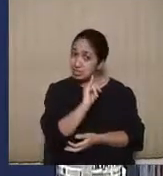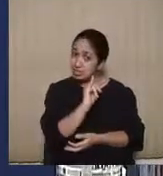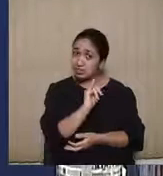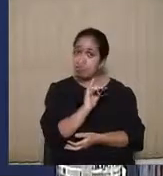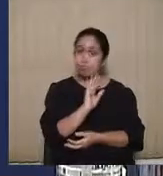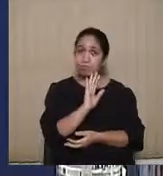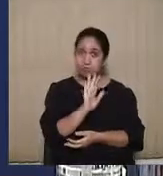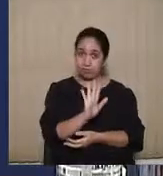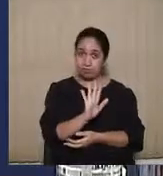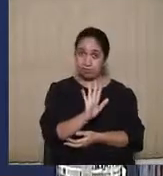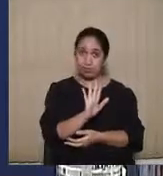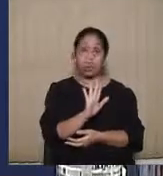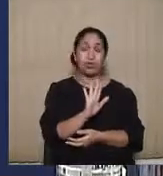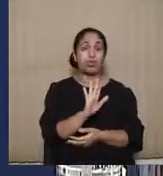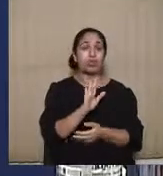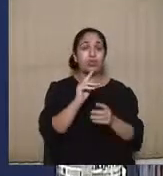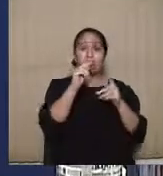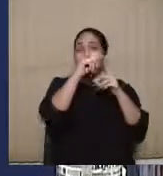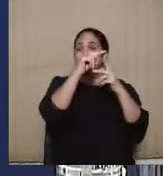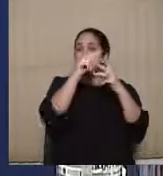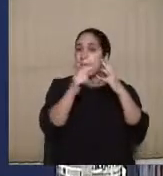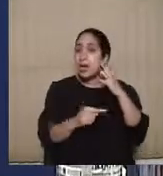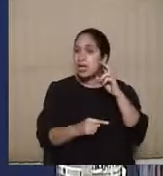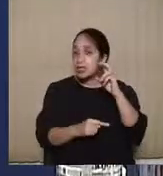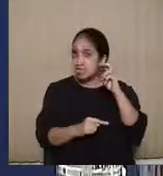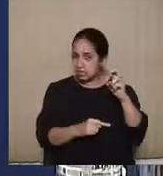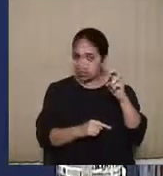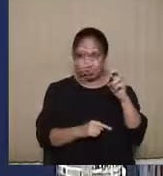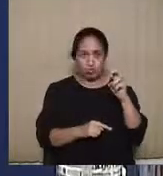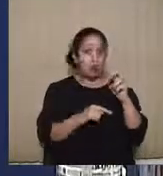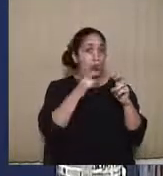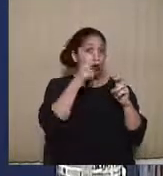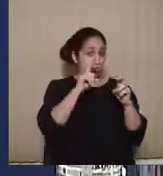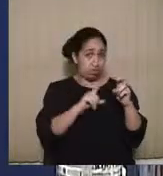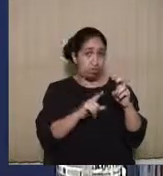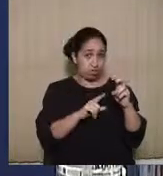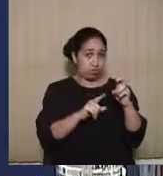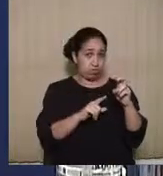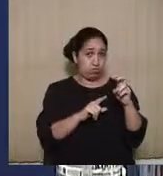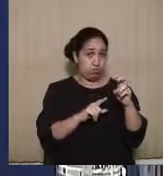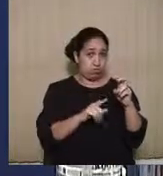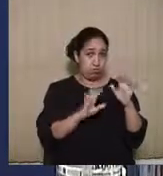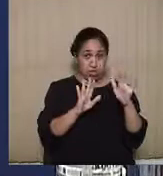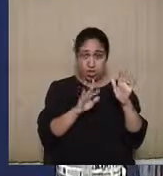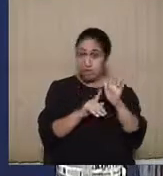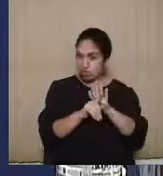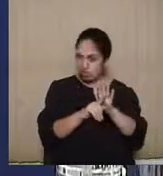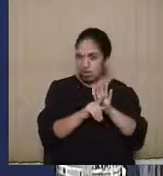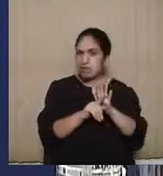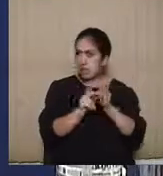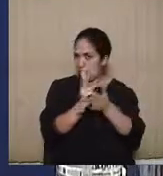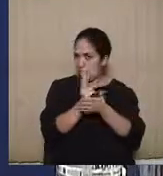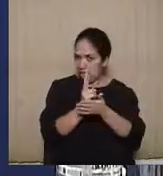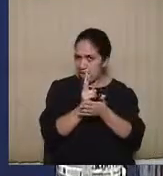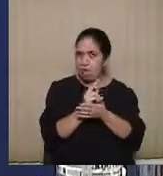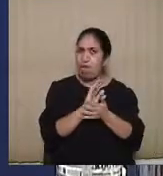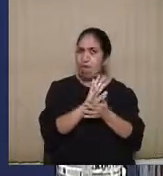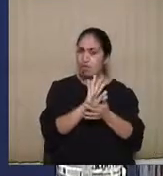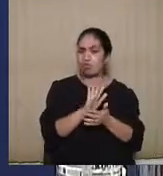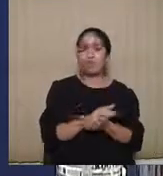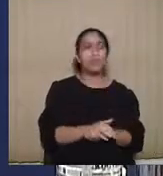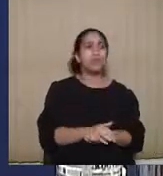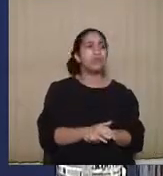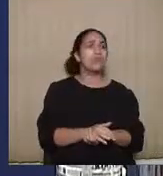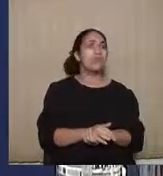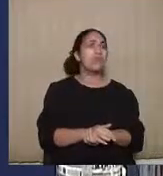o concurso de todos esses requisitos existindo nos autos uma ação de investigação, quer dizer, ação de